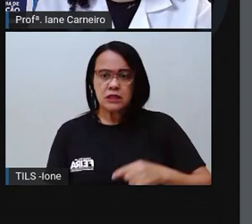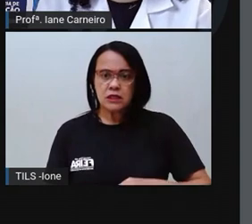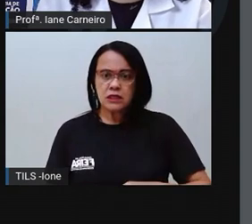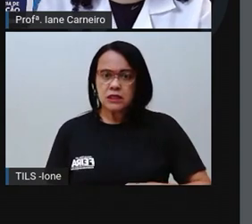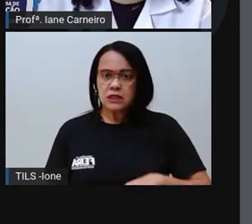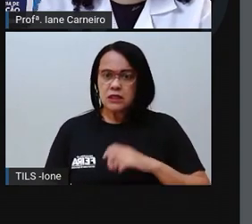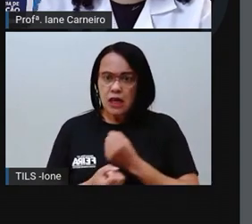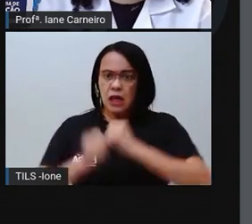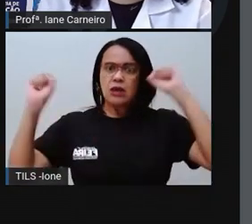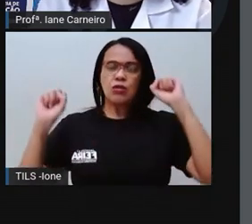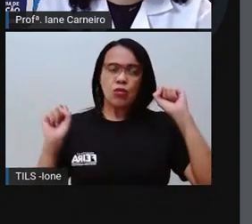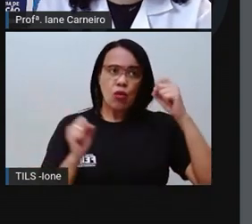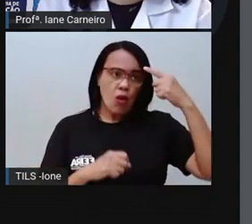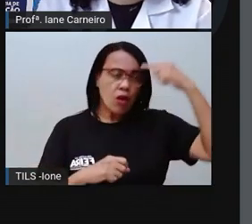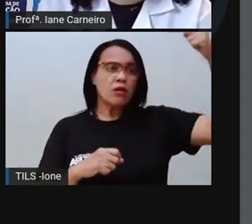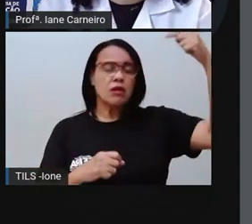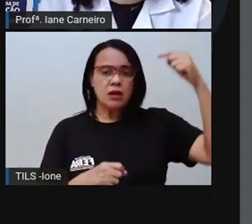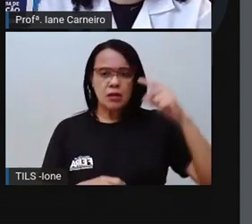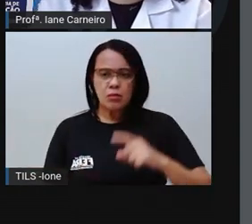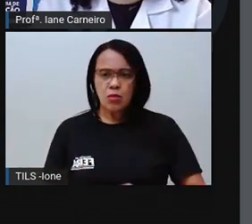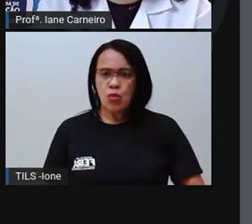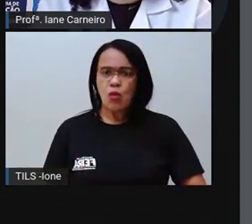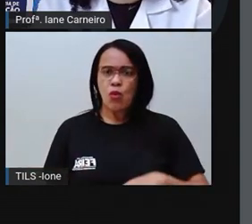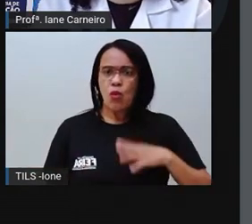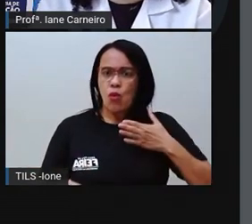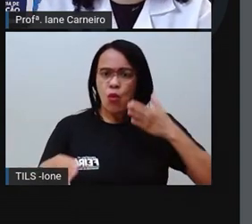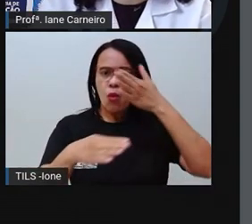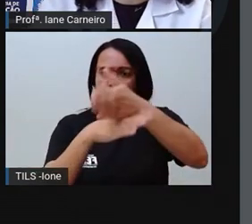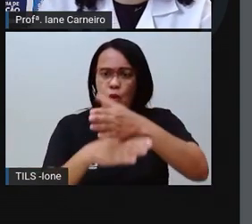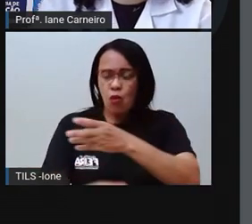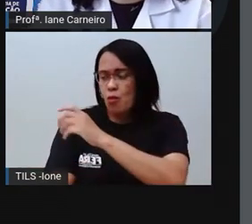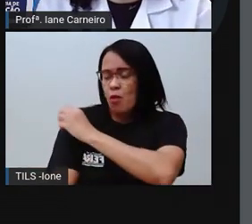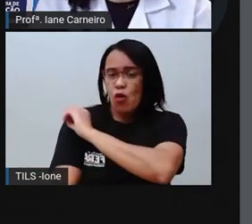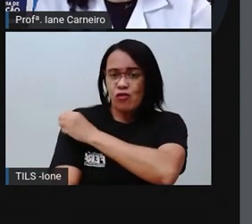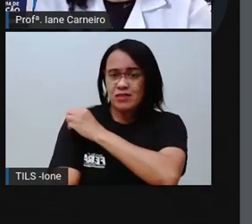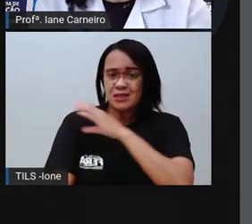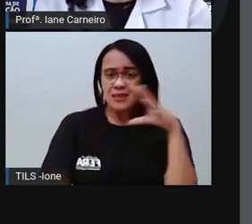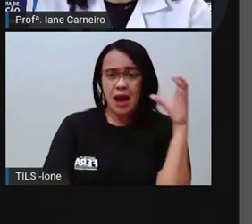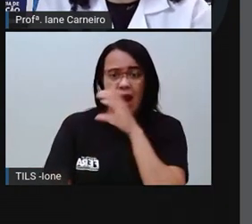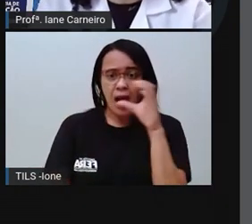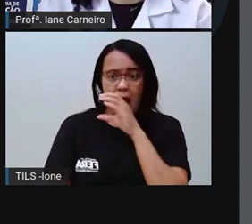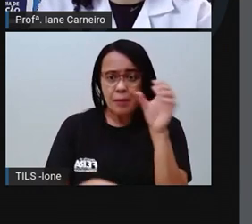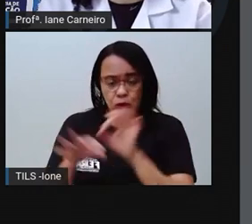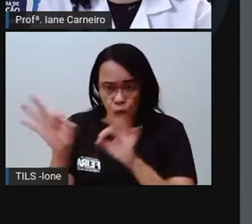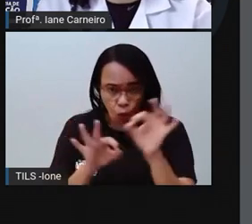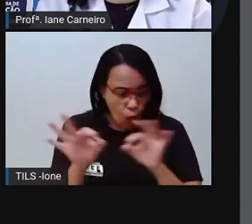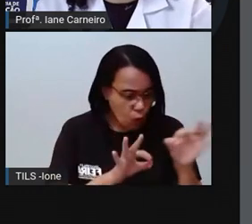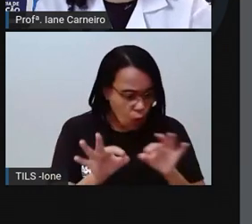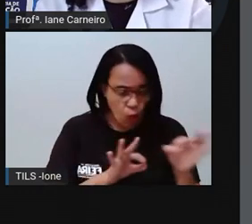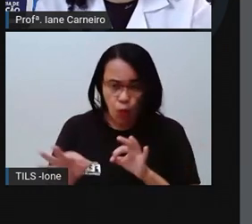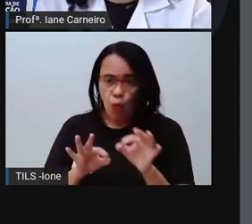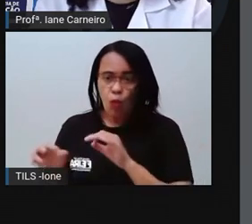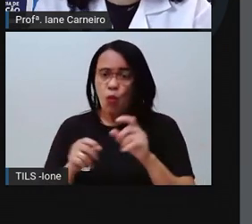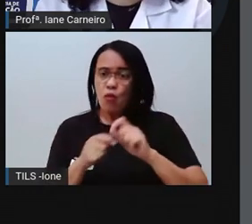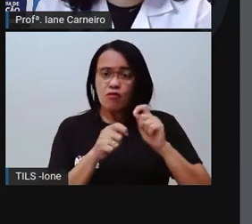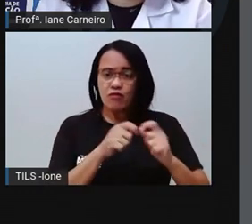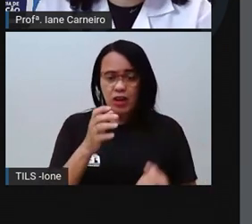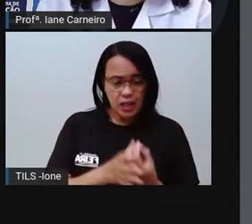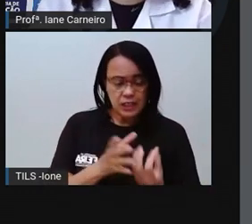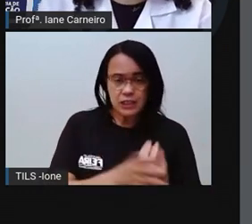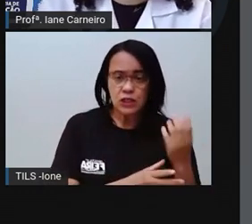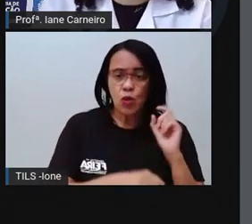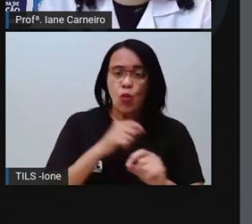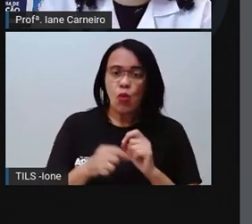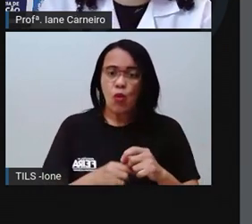Então, criou o mais perfeito robô que jamais existiria em nenhum lugar do mundo, porque